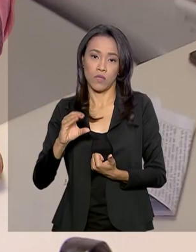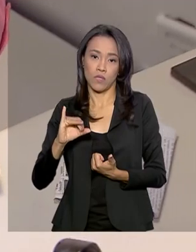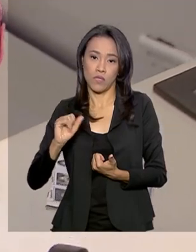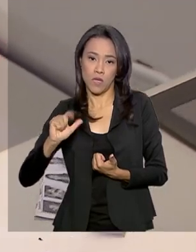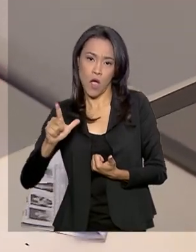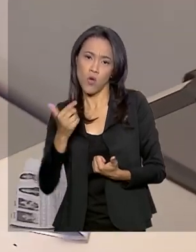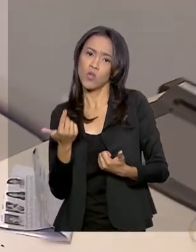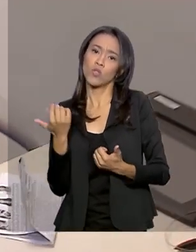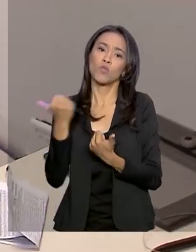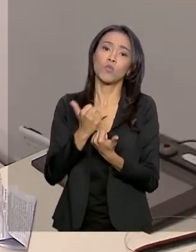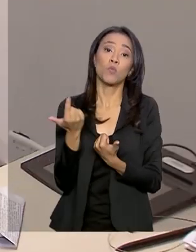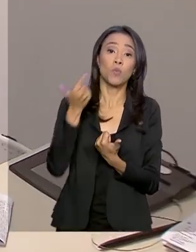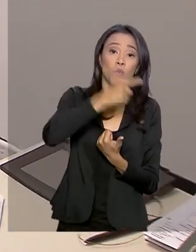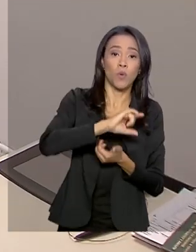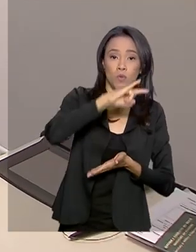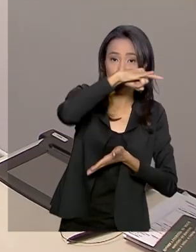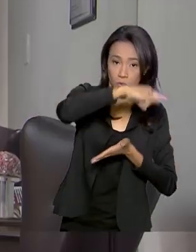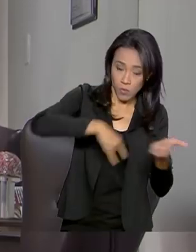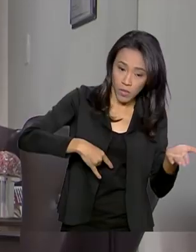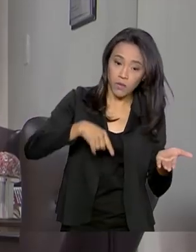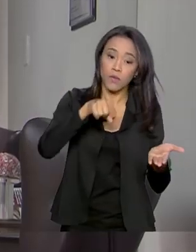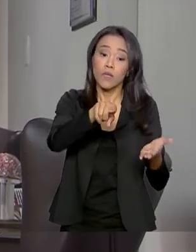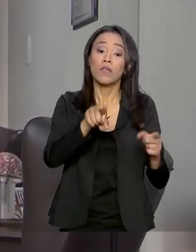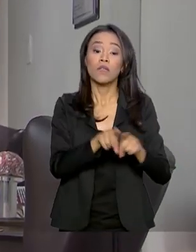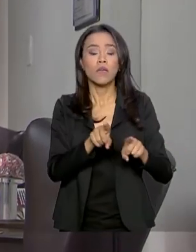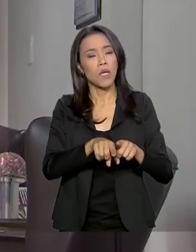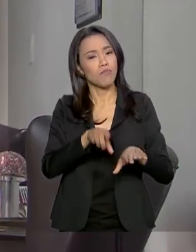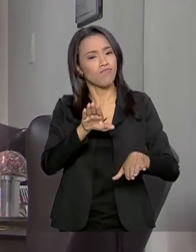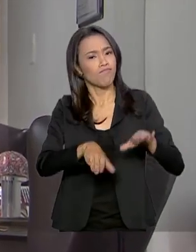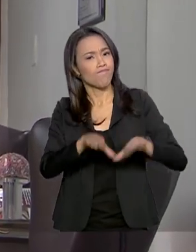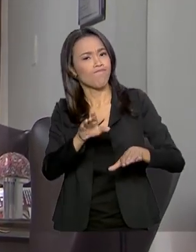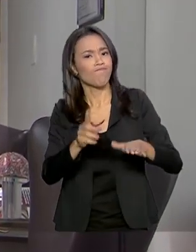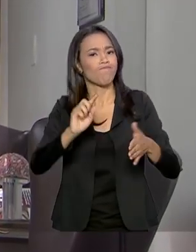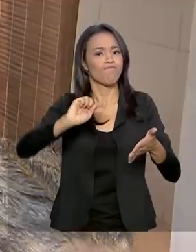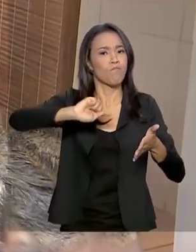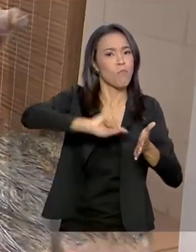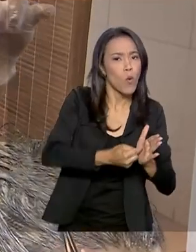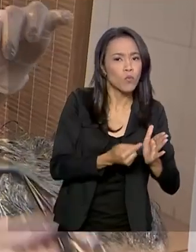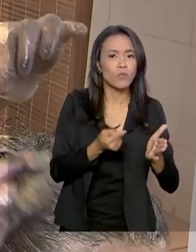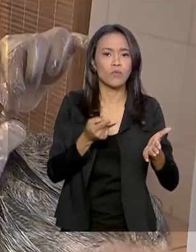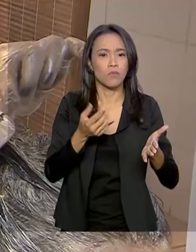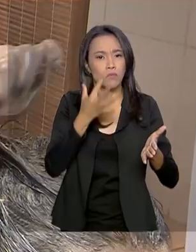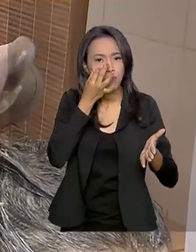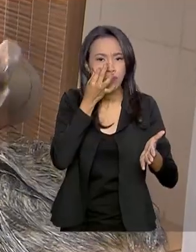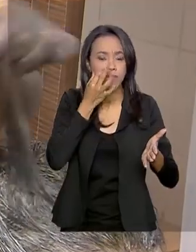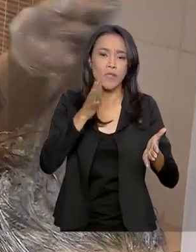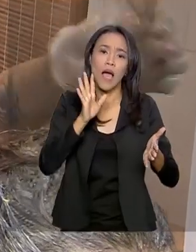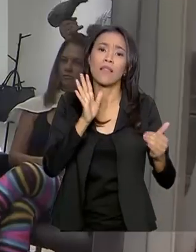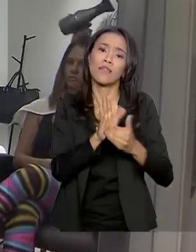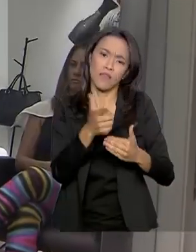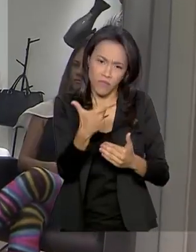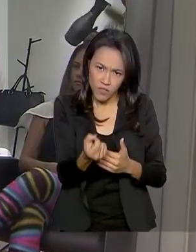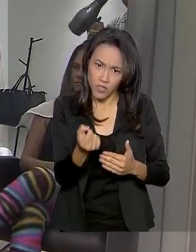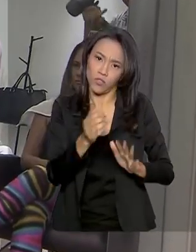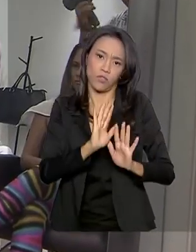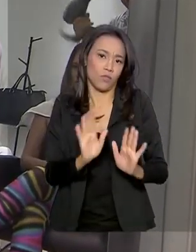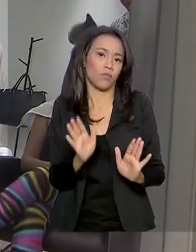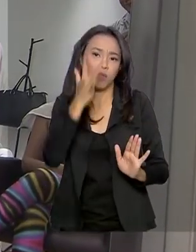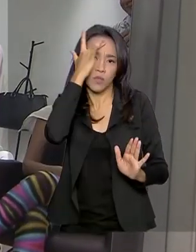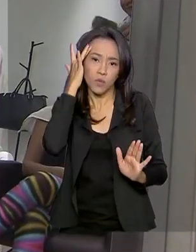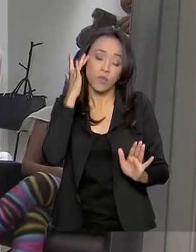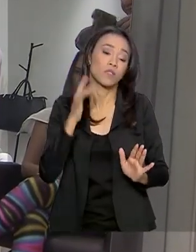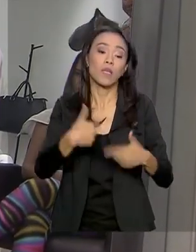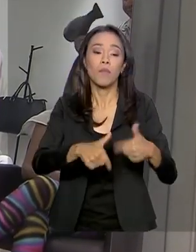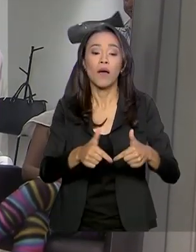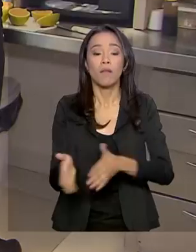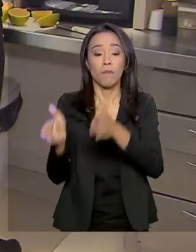obrigatório o registro do ponto do trabalhador apenas para empresas com mais de 20 funcionários. Mais facilidade na